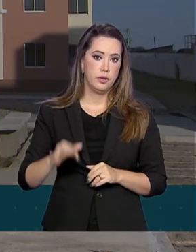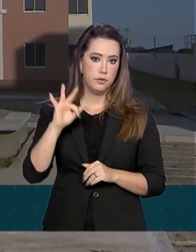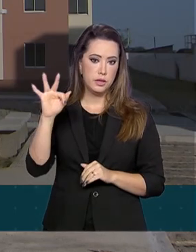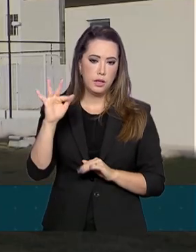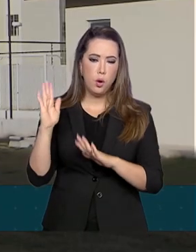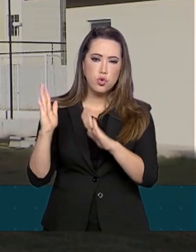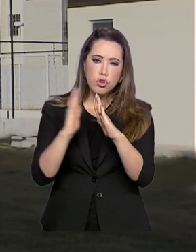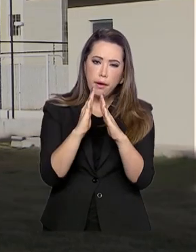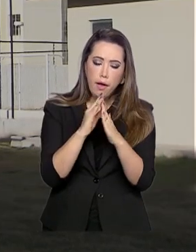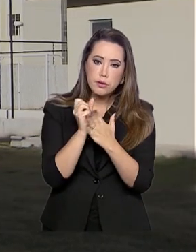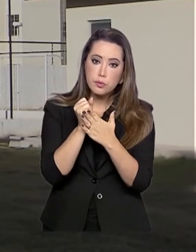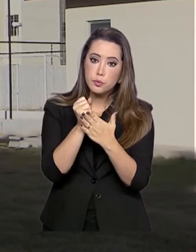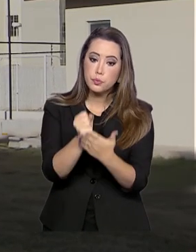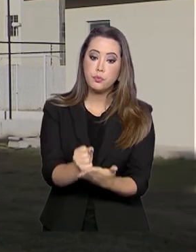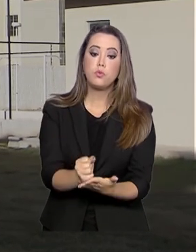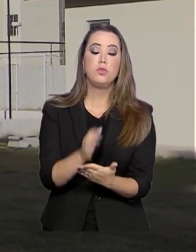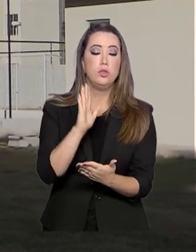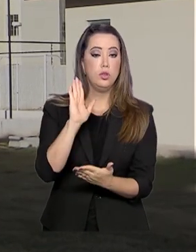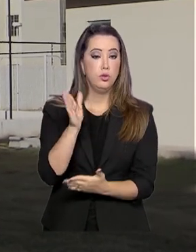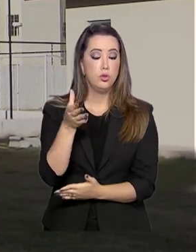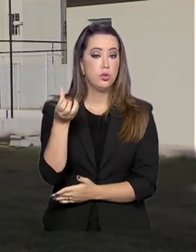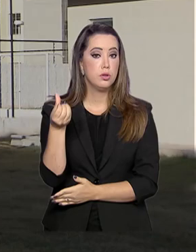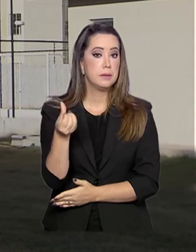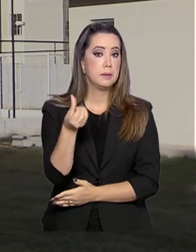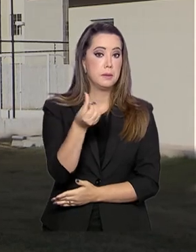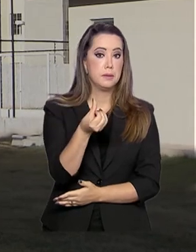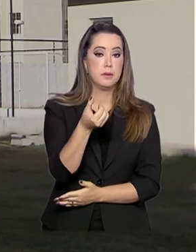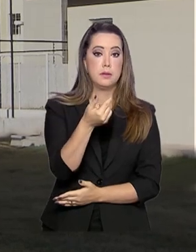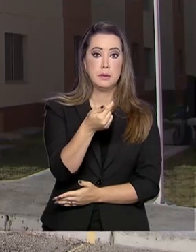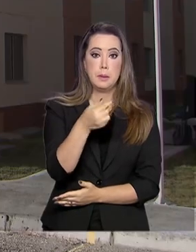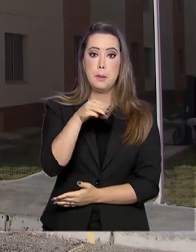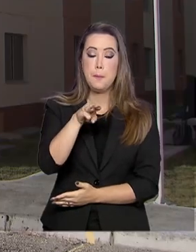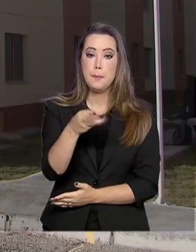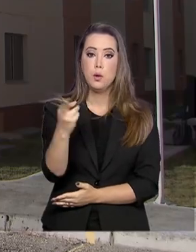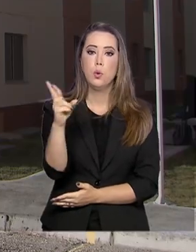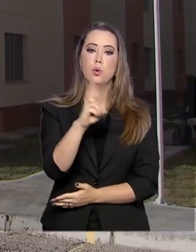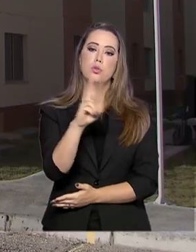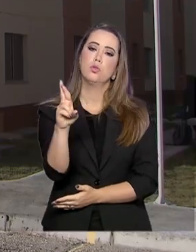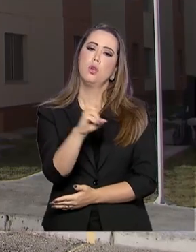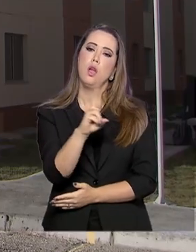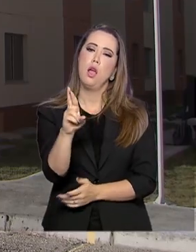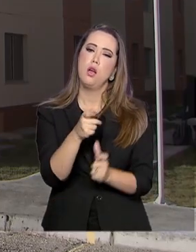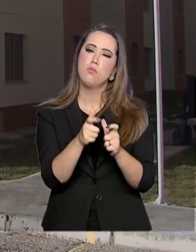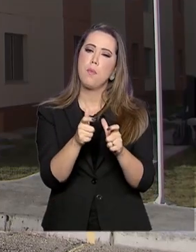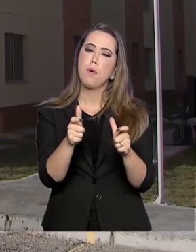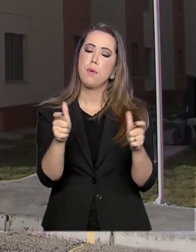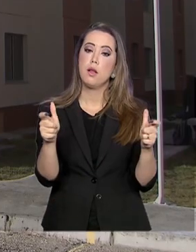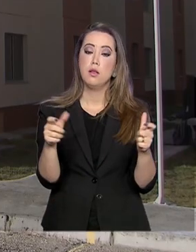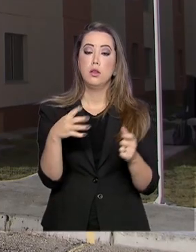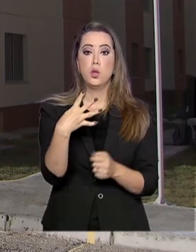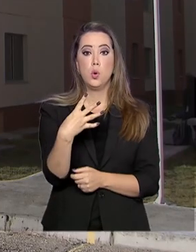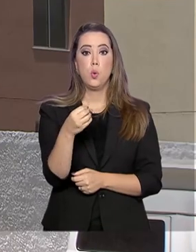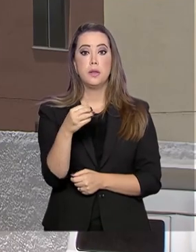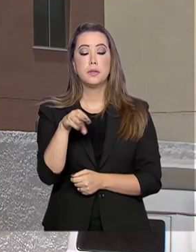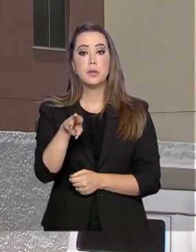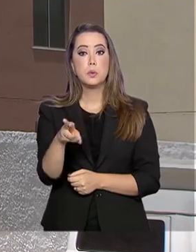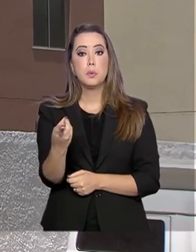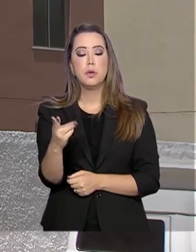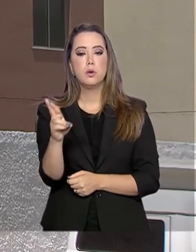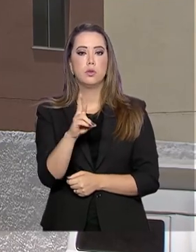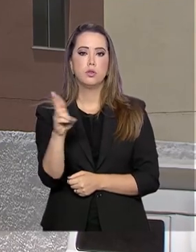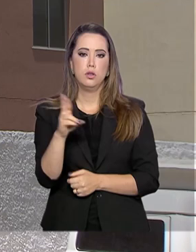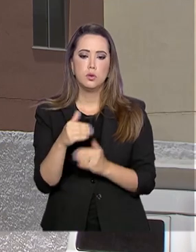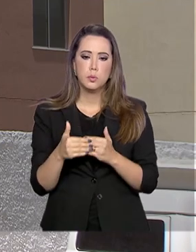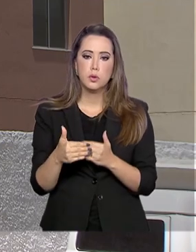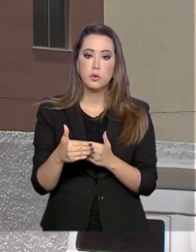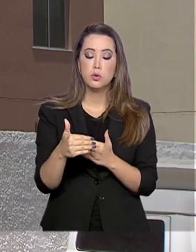Regional liberou 667 milhões e meio de reais. A maior parte dos recursos, 400 milhões, é para dar